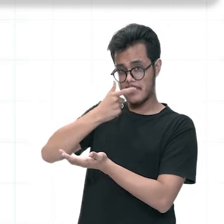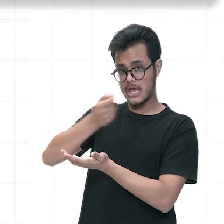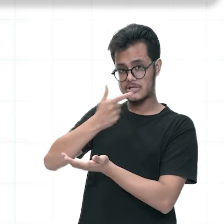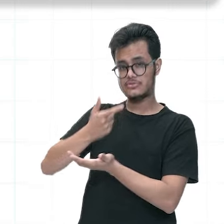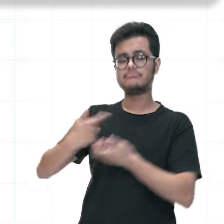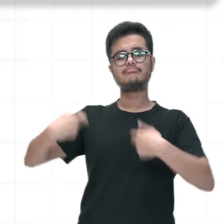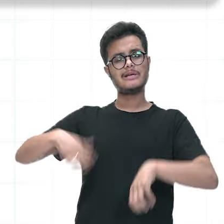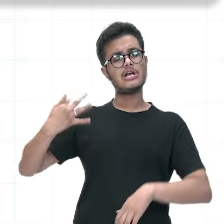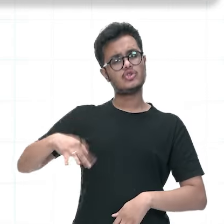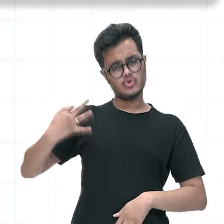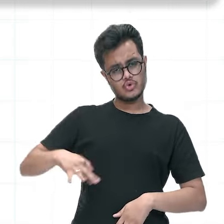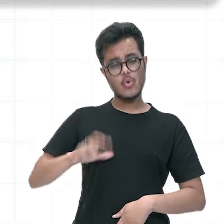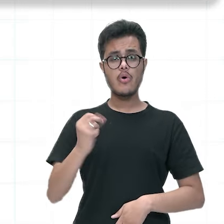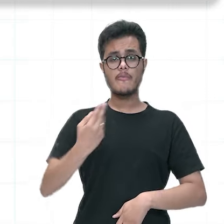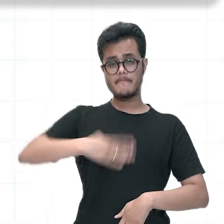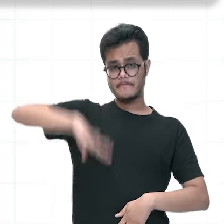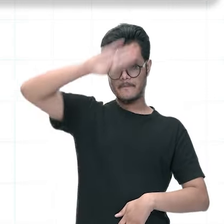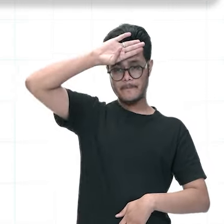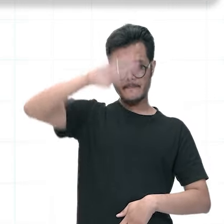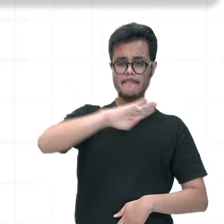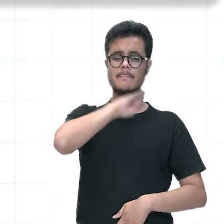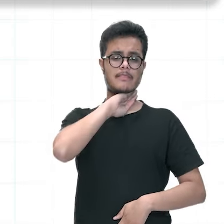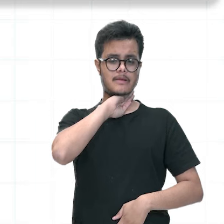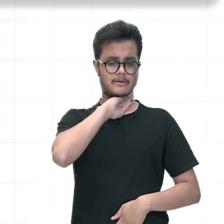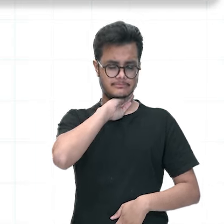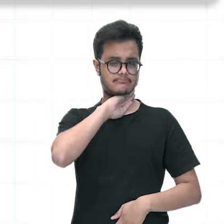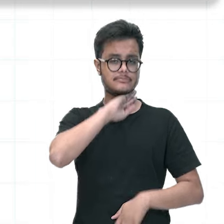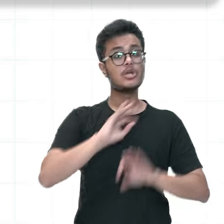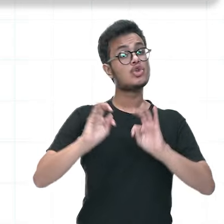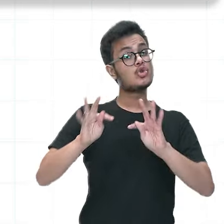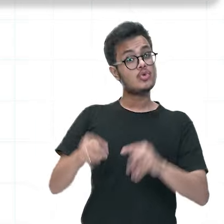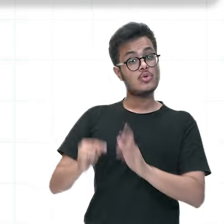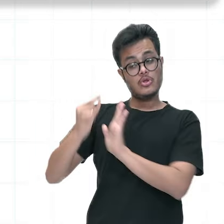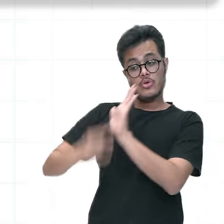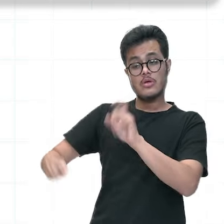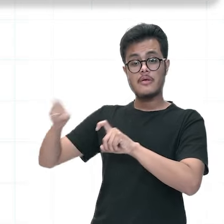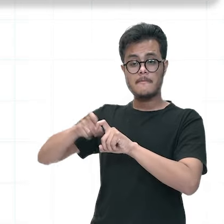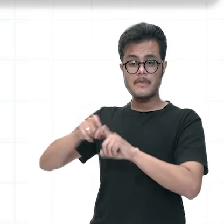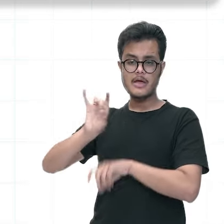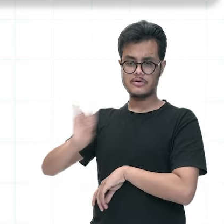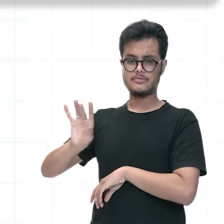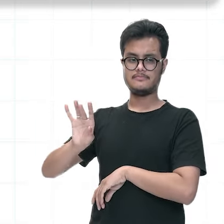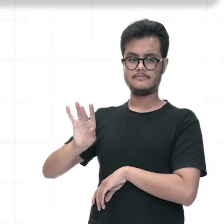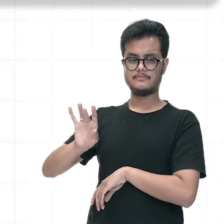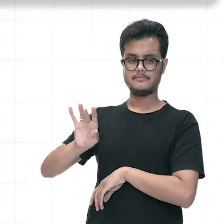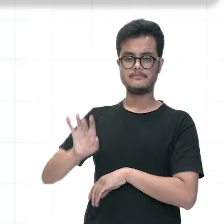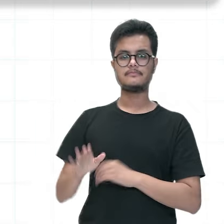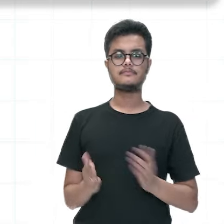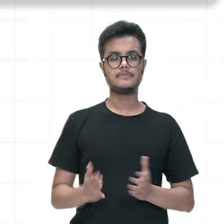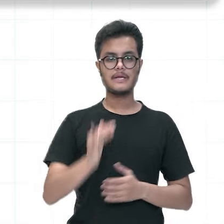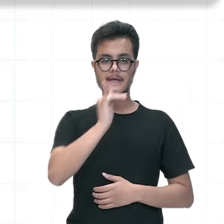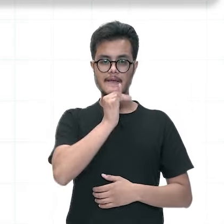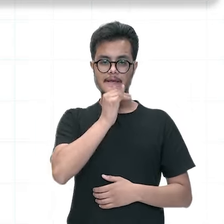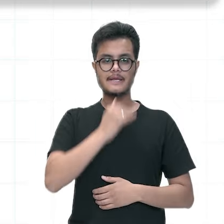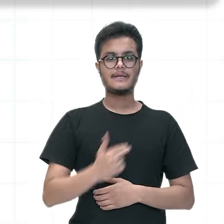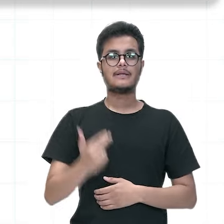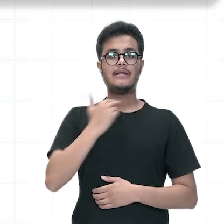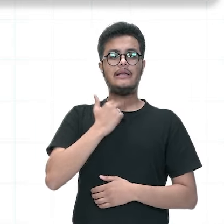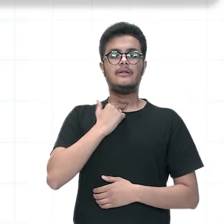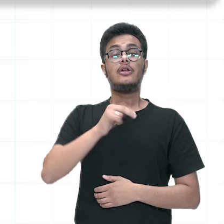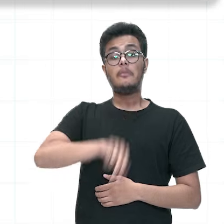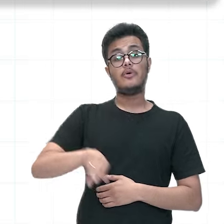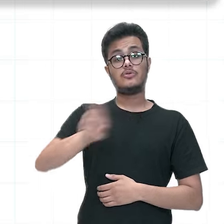antitérmicos em caso de dor ou febre, claro, todos eles receitados pelo médico, não administração do ácido